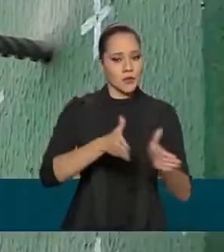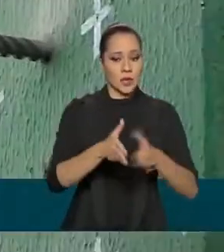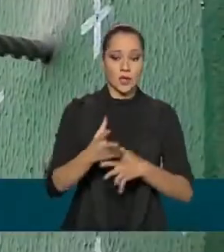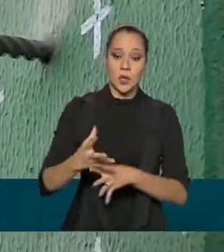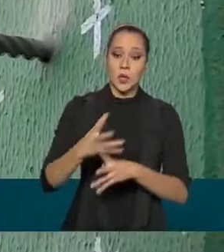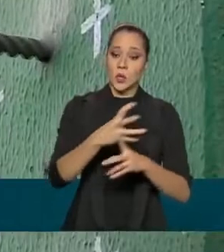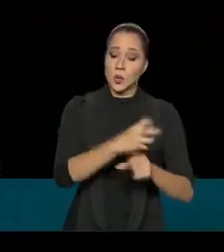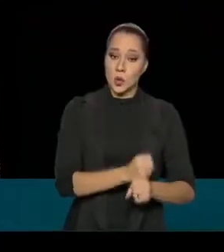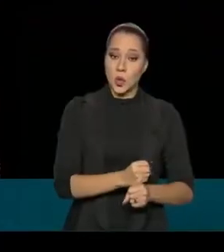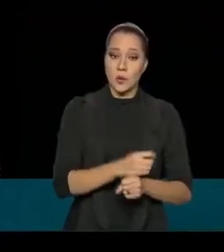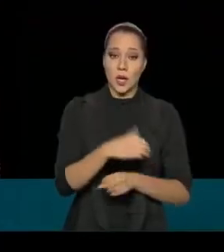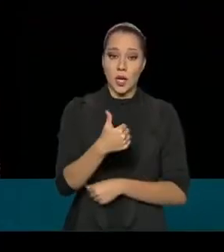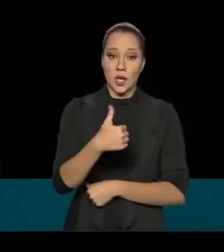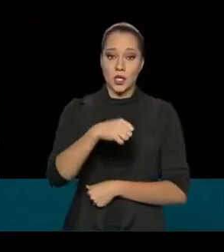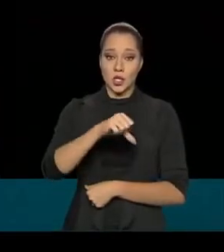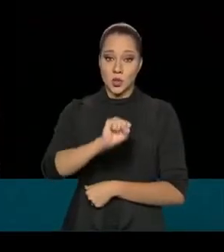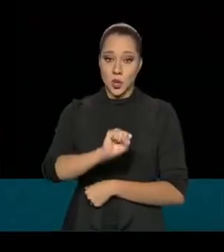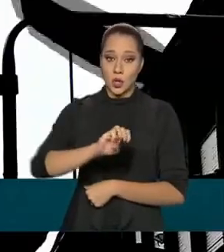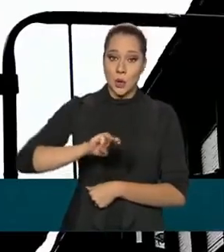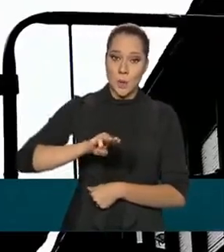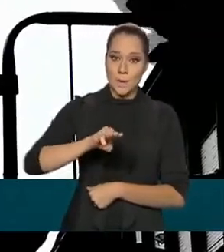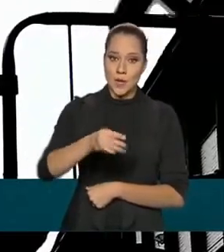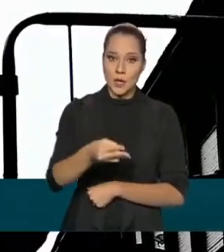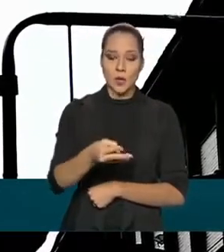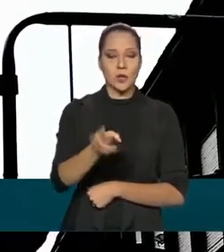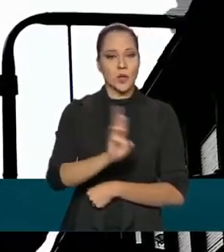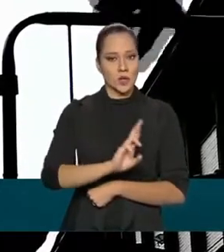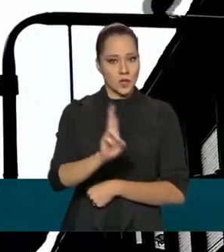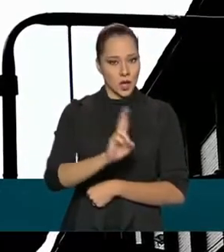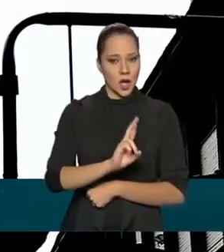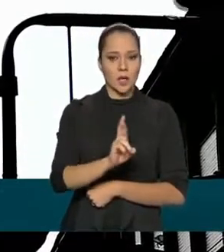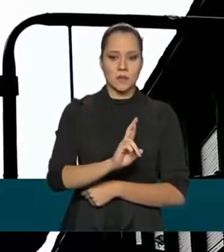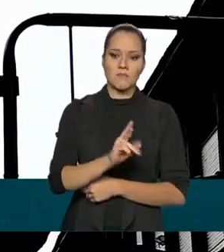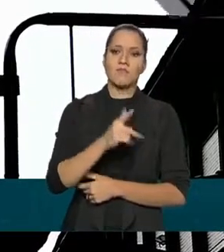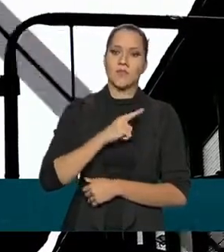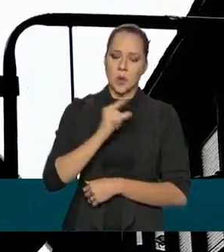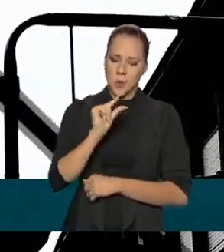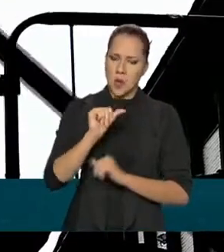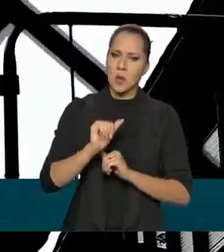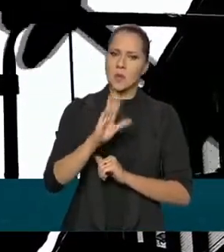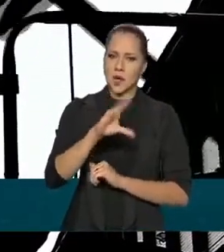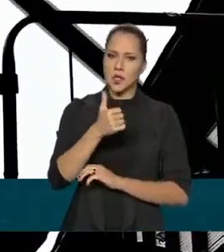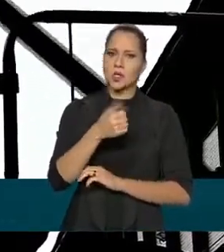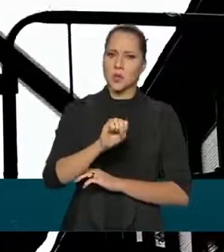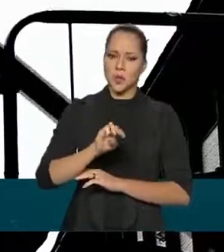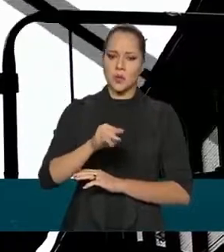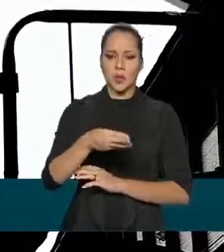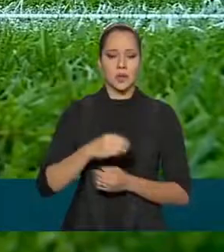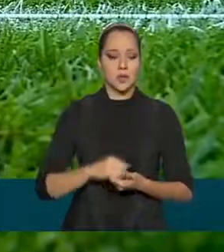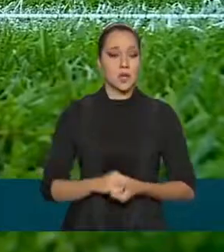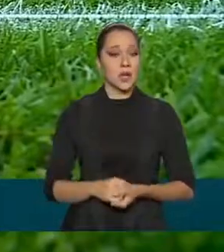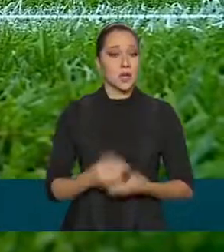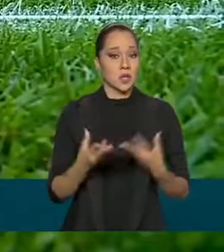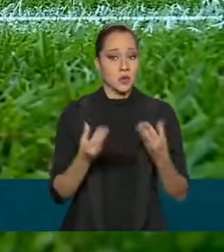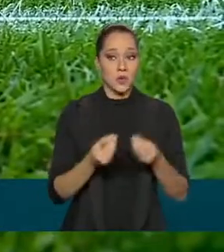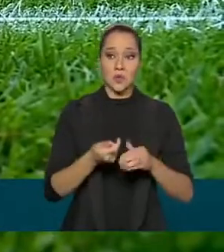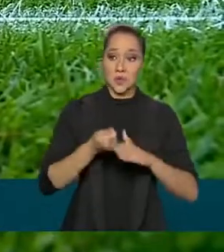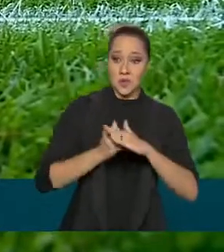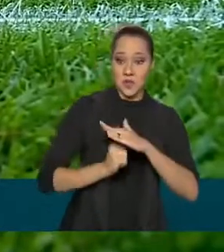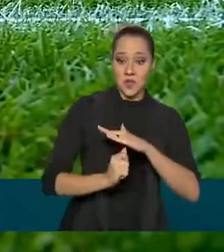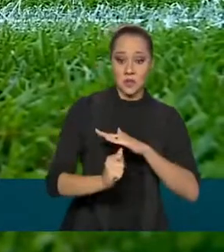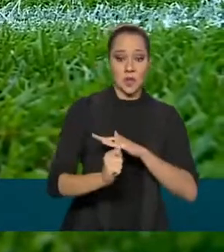total chega a 18 milhões de reais. Passa um pouquinho disso aí. Portanto, a maior parte dos